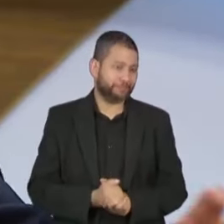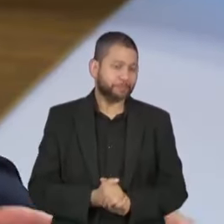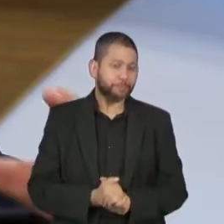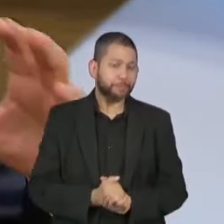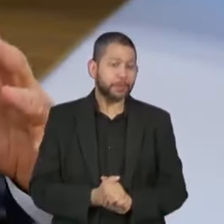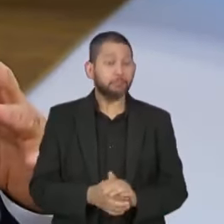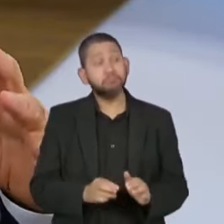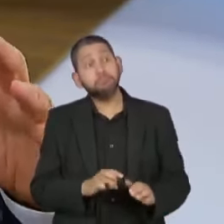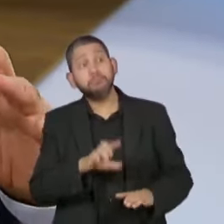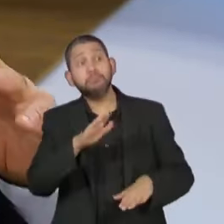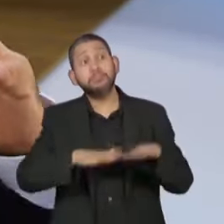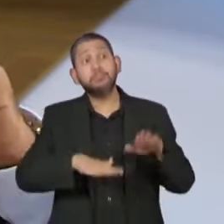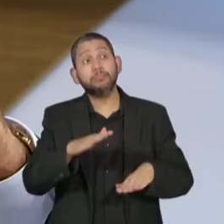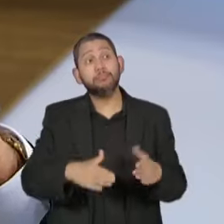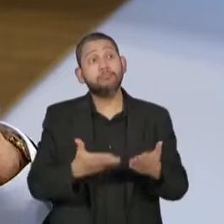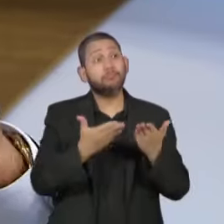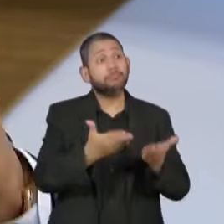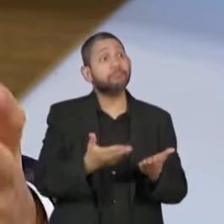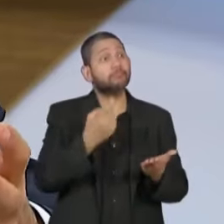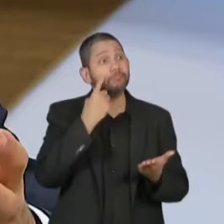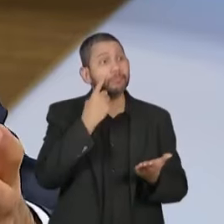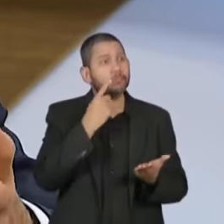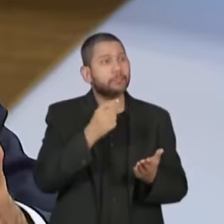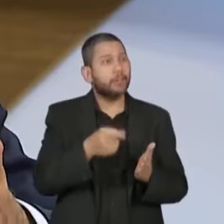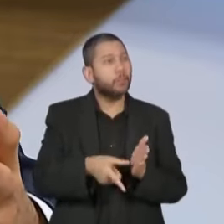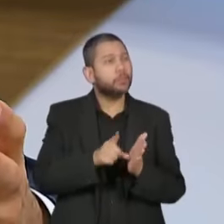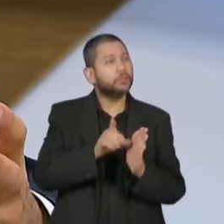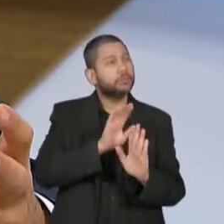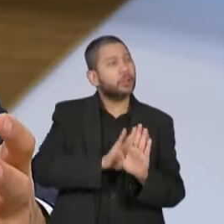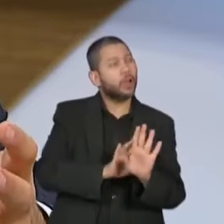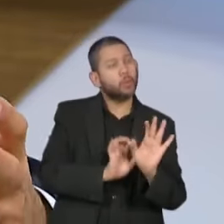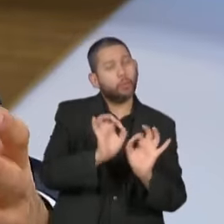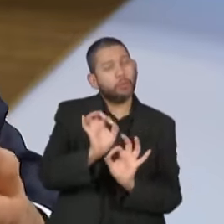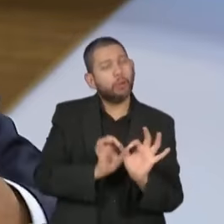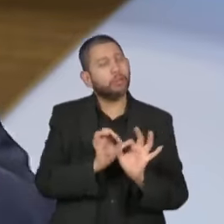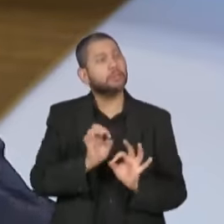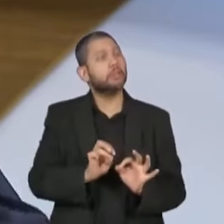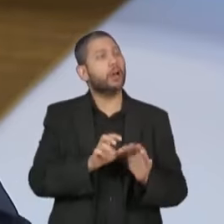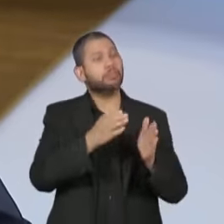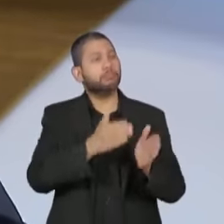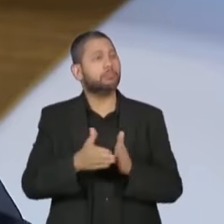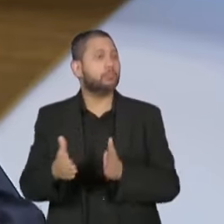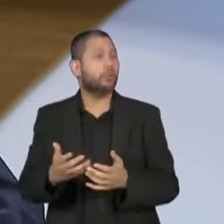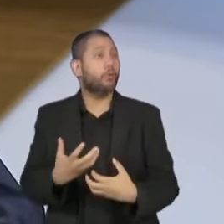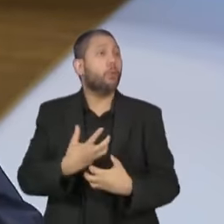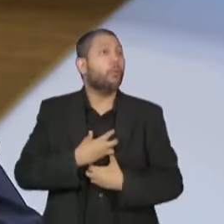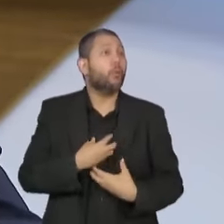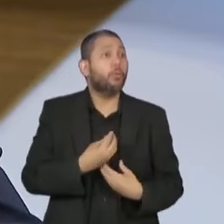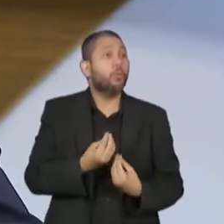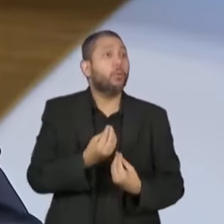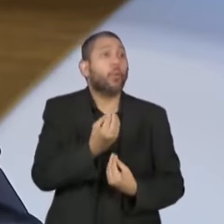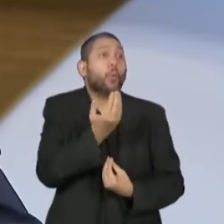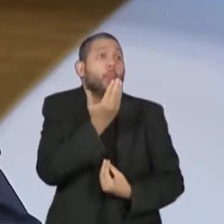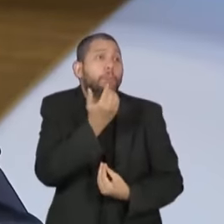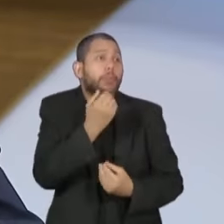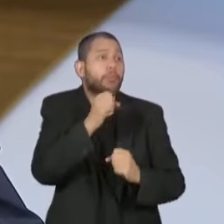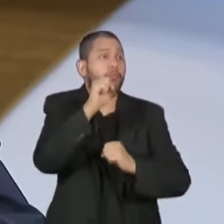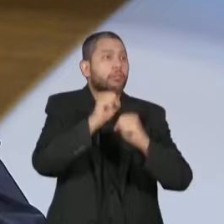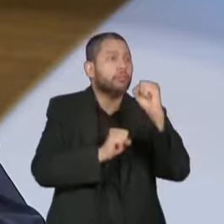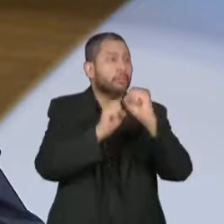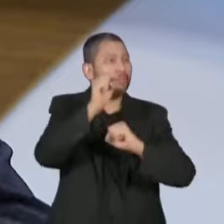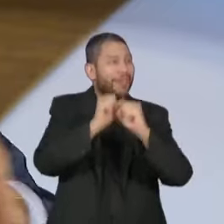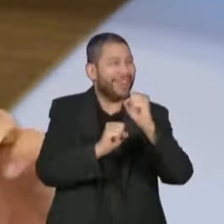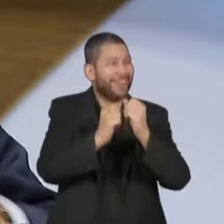depende muito de você estruturar a maneira de consumir ultraprocessados.